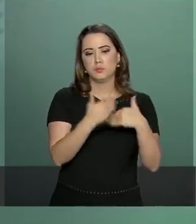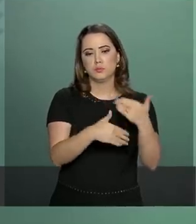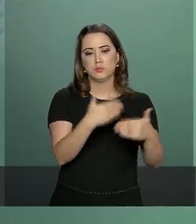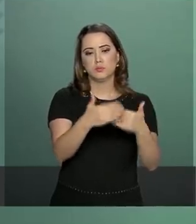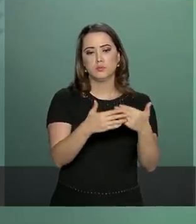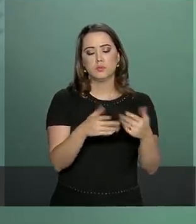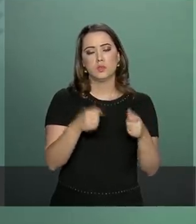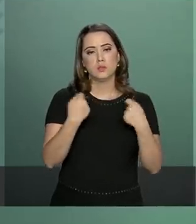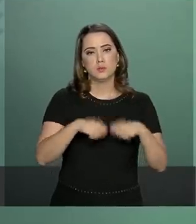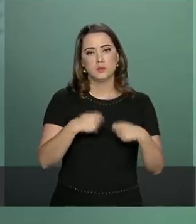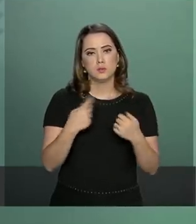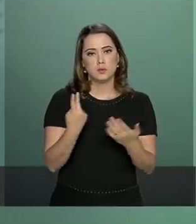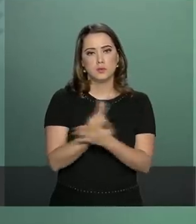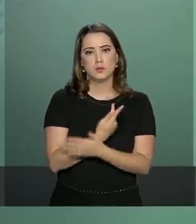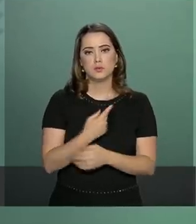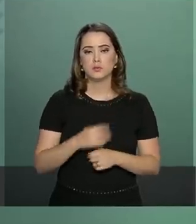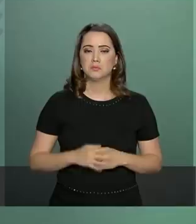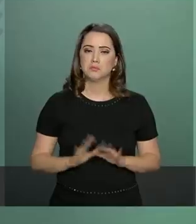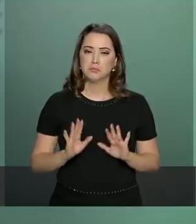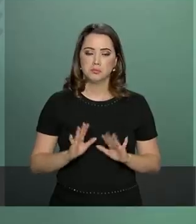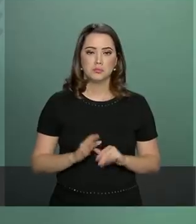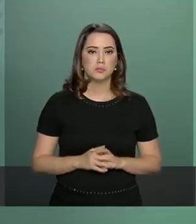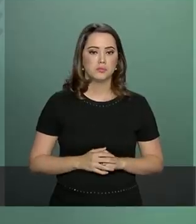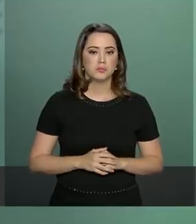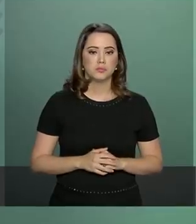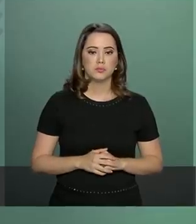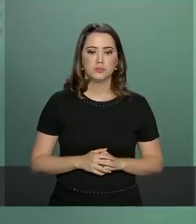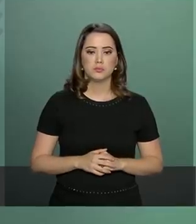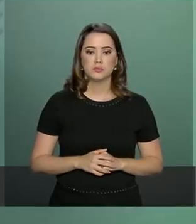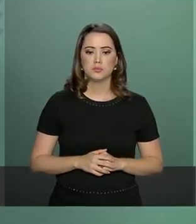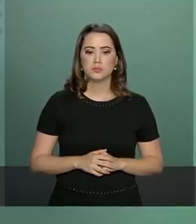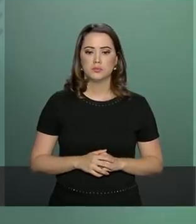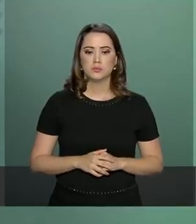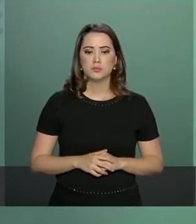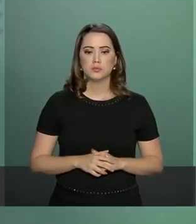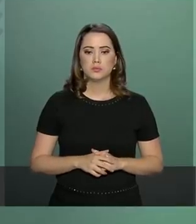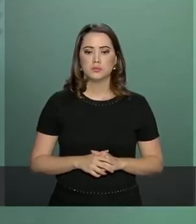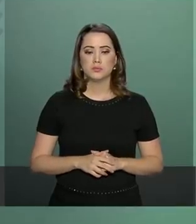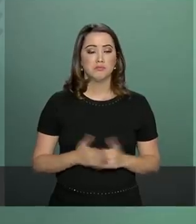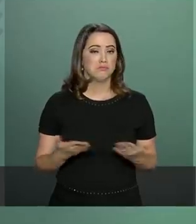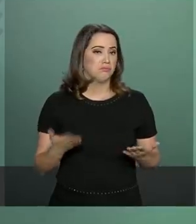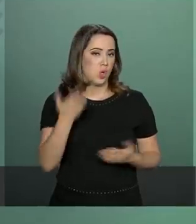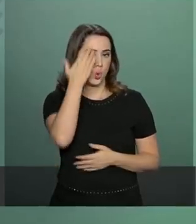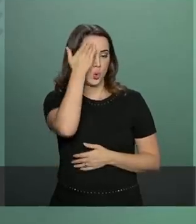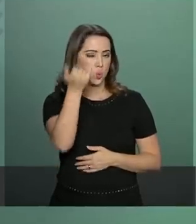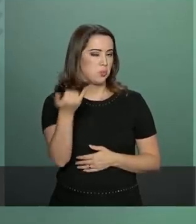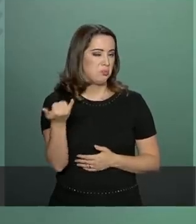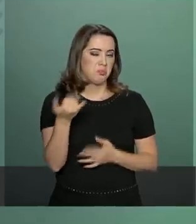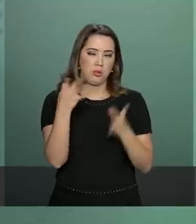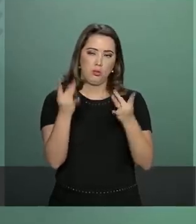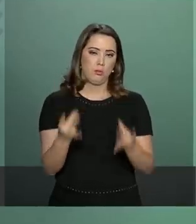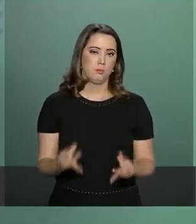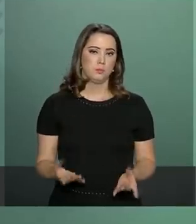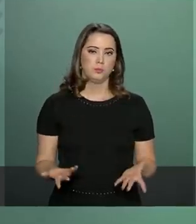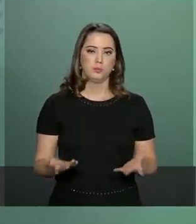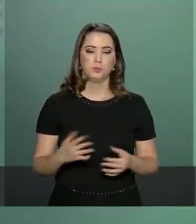que devam ser feitas não me informou sobre isso